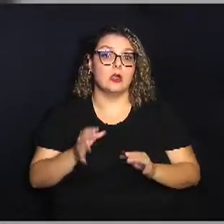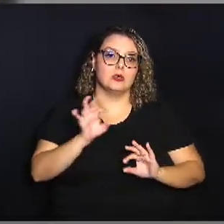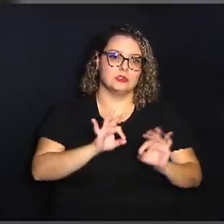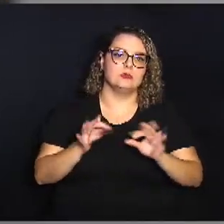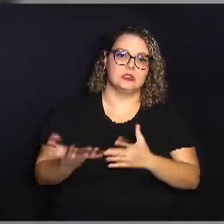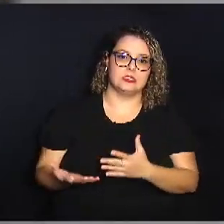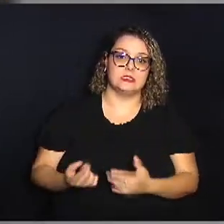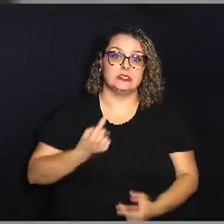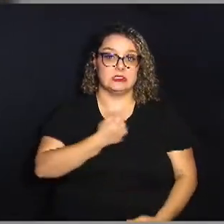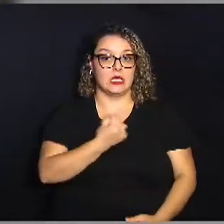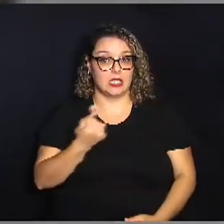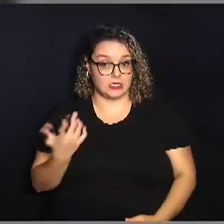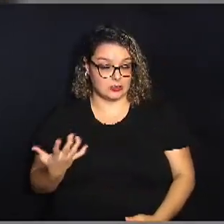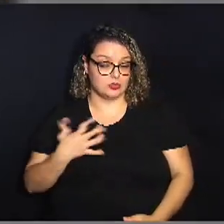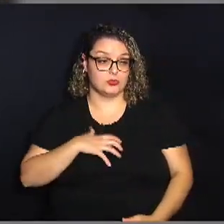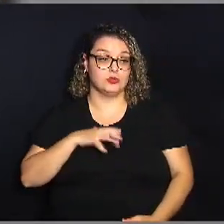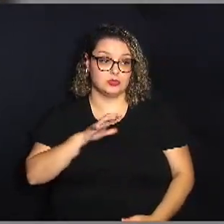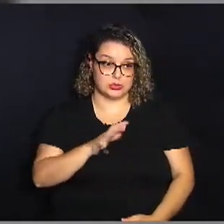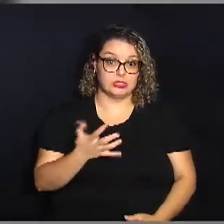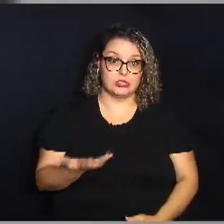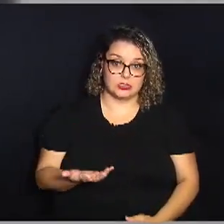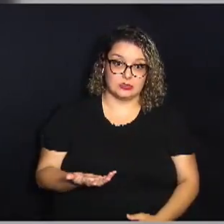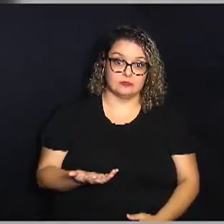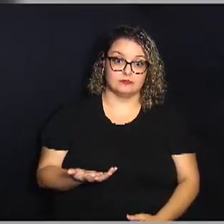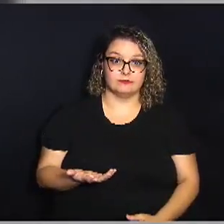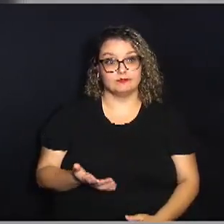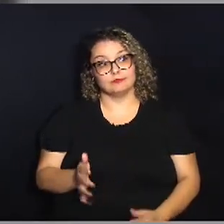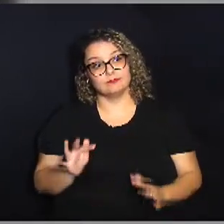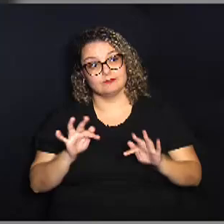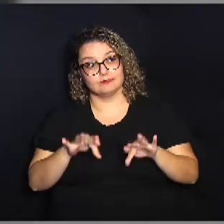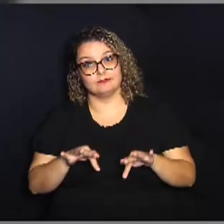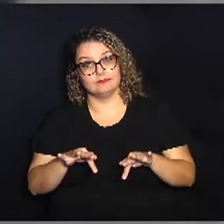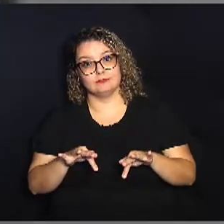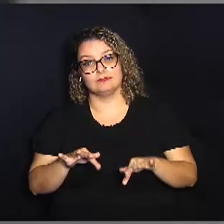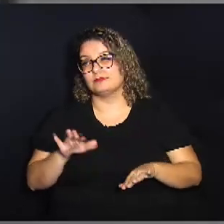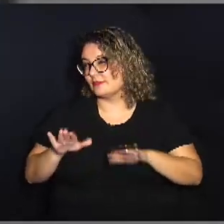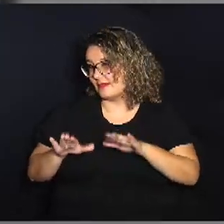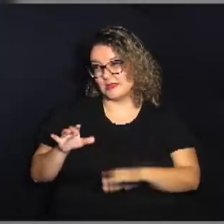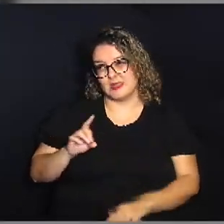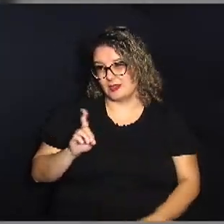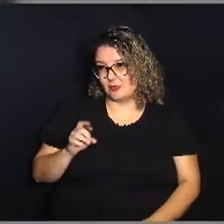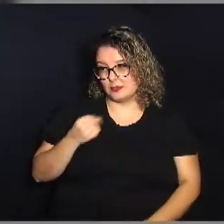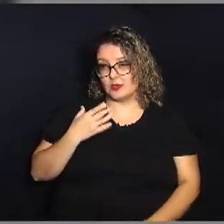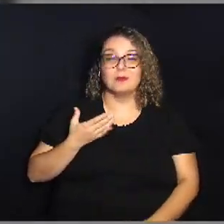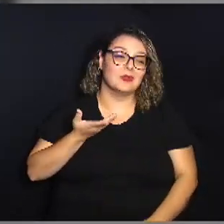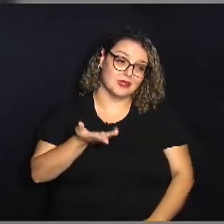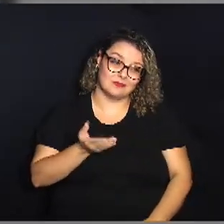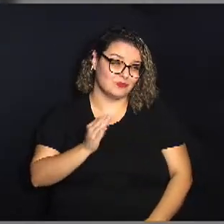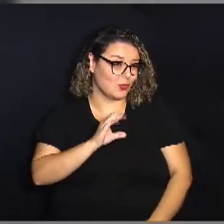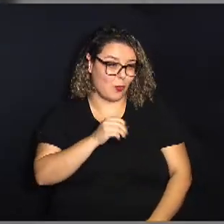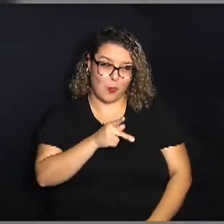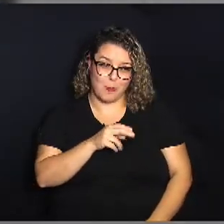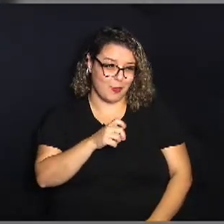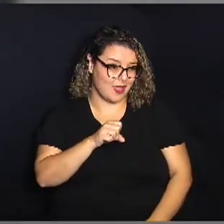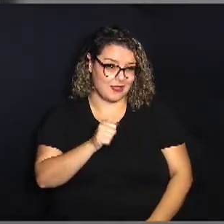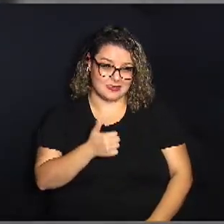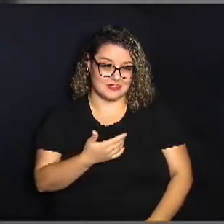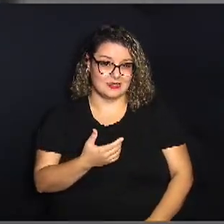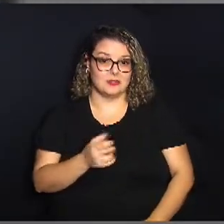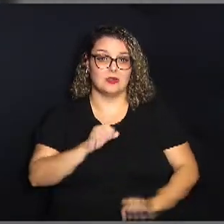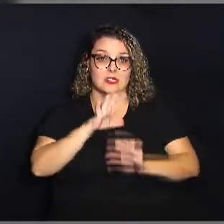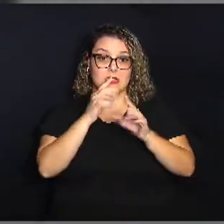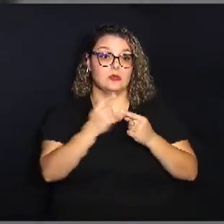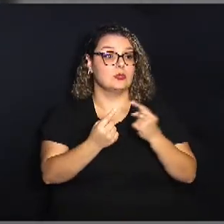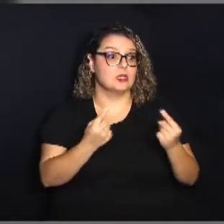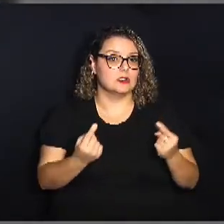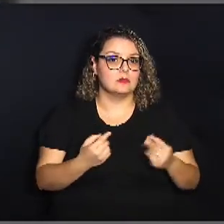se cada um faz do seu jeito no final não compensa e aí enfim cada um tem que ter muito claro que cada um vai